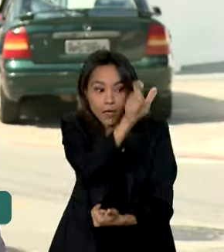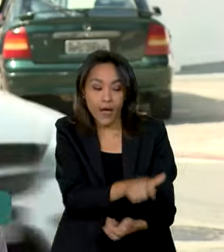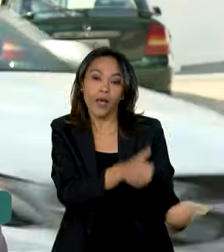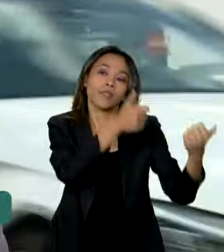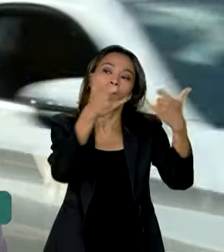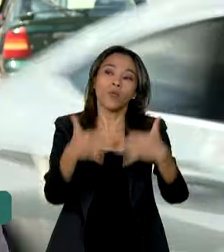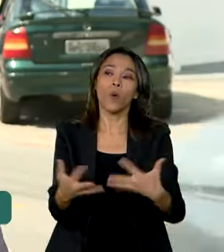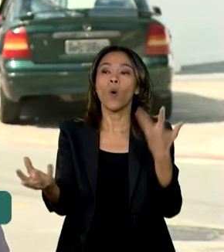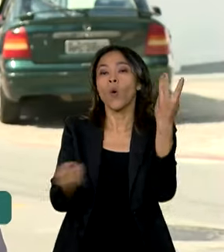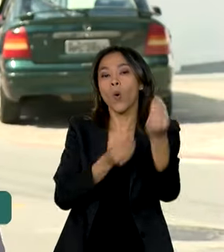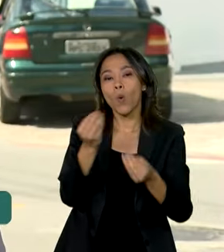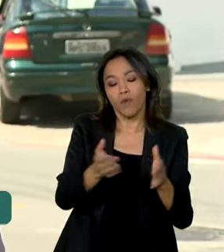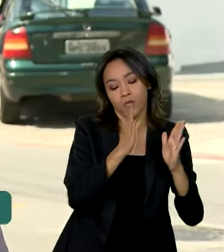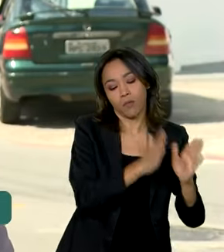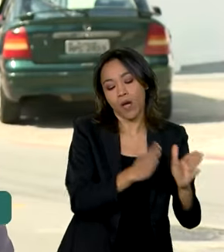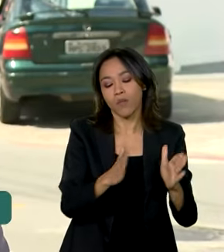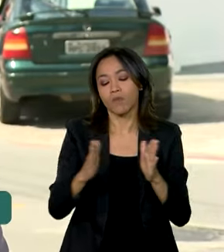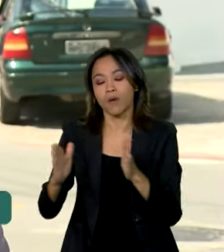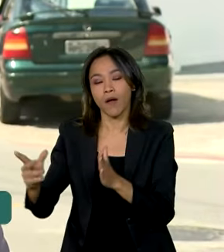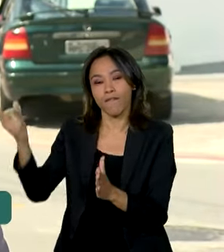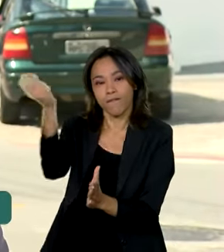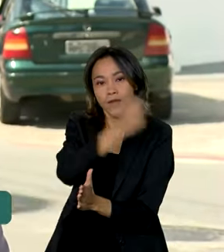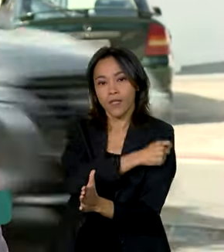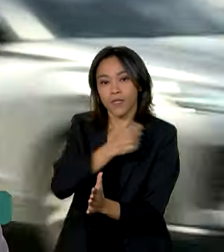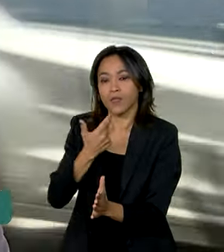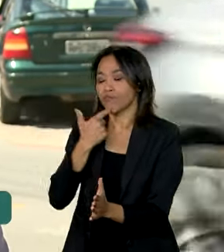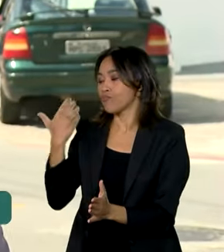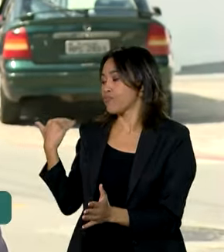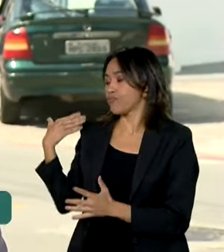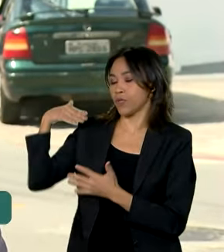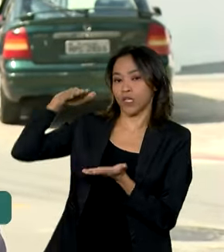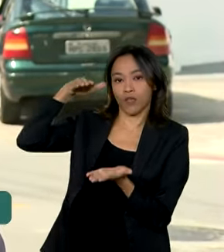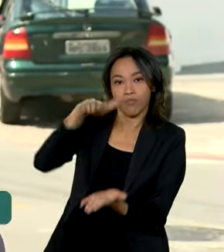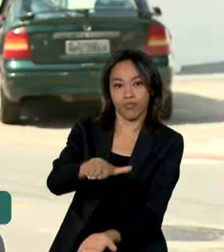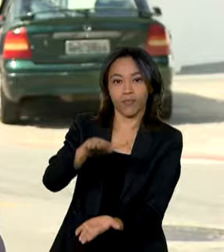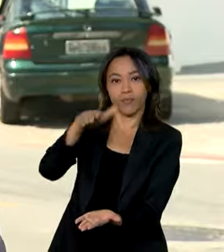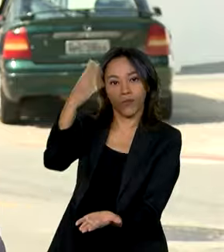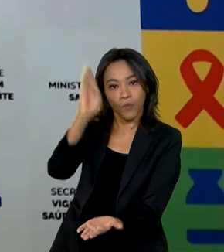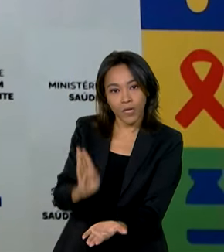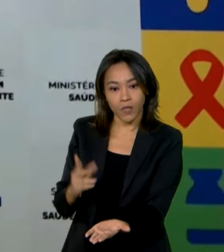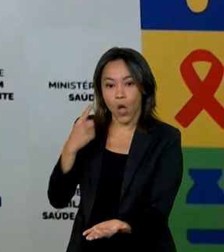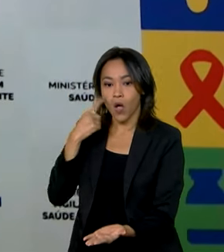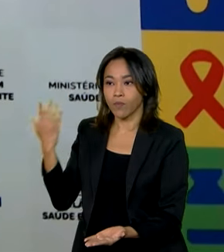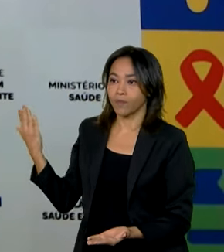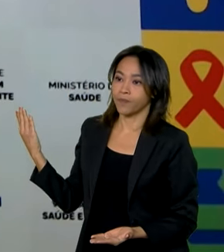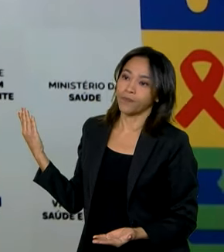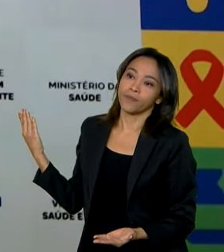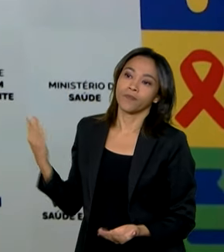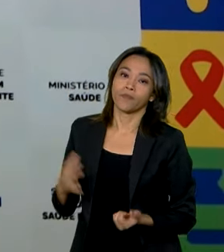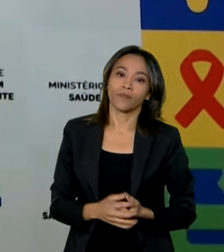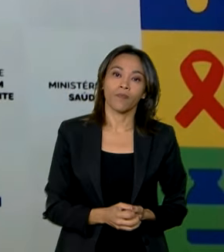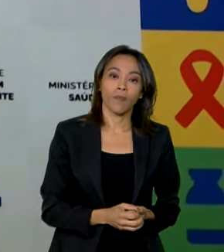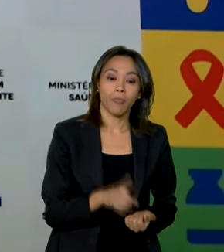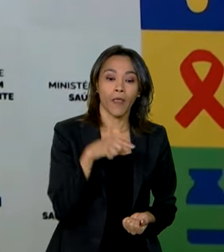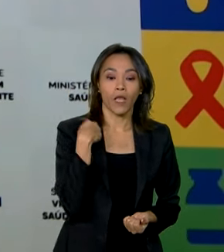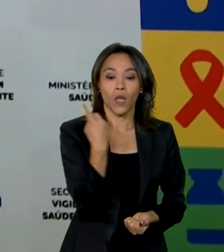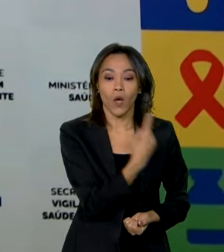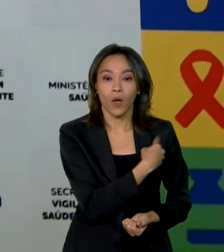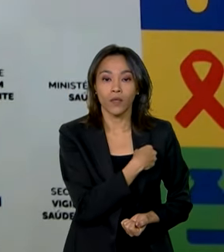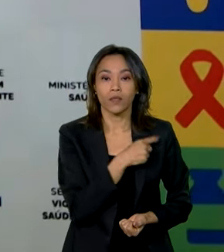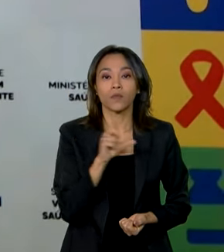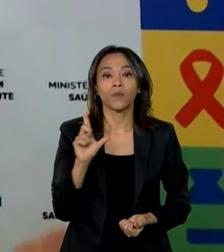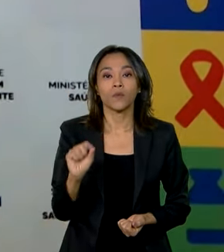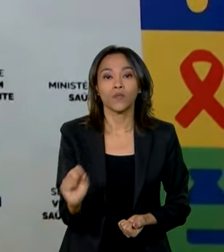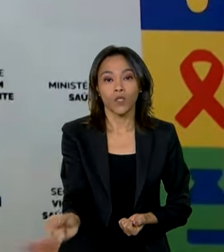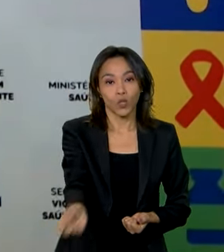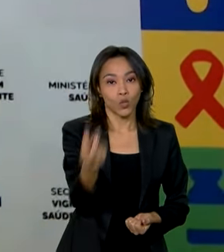o esquema vacinal desse lote que chegou agora ao Brasil. Vamos ver. Nós estamos fazendo duas,